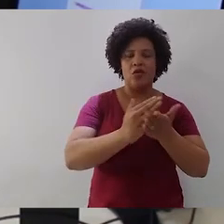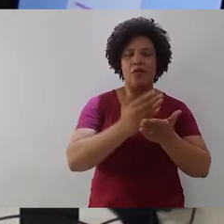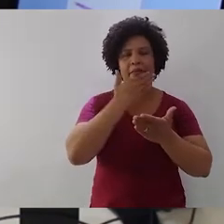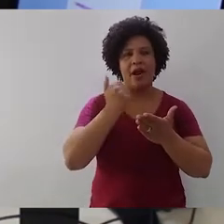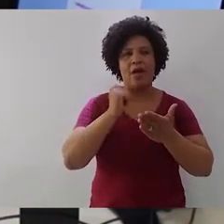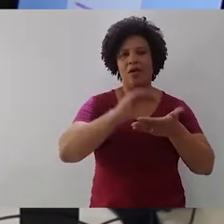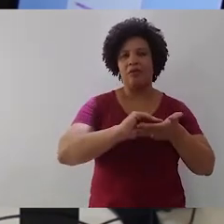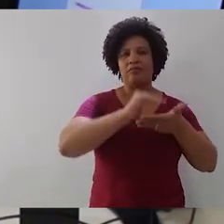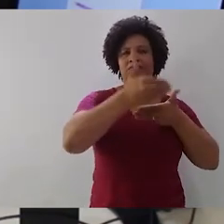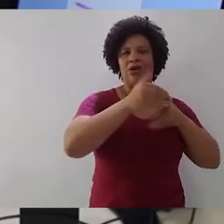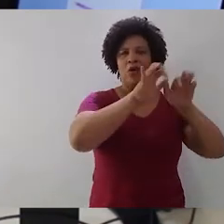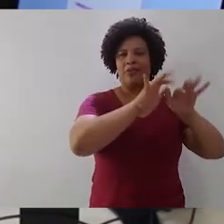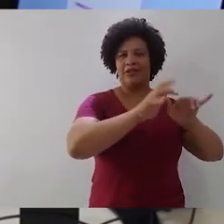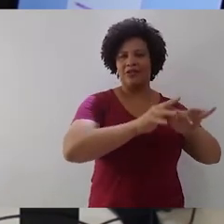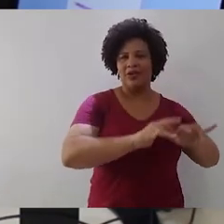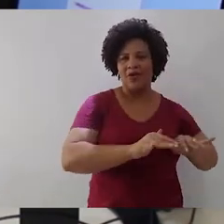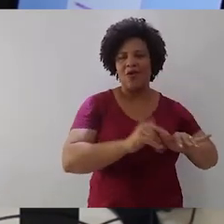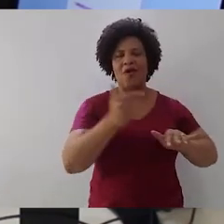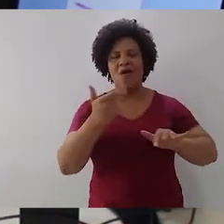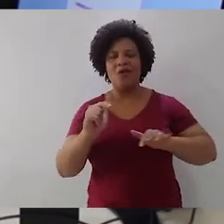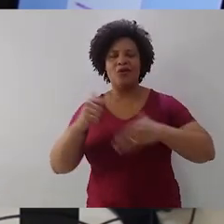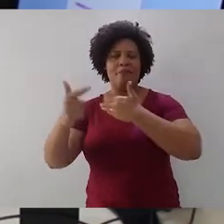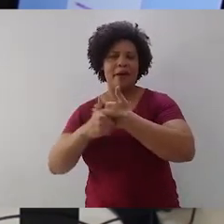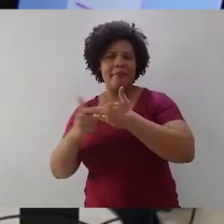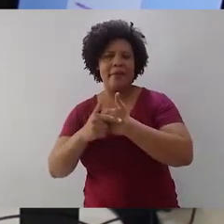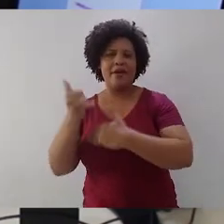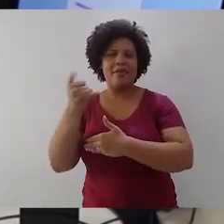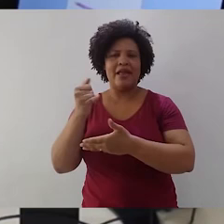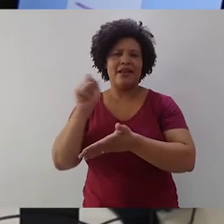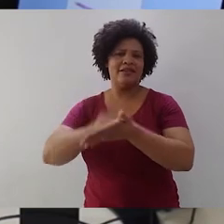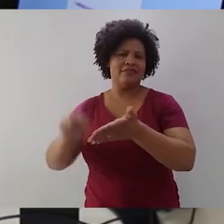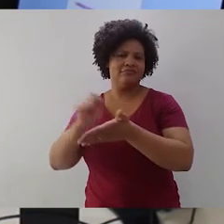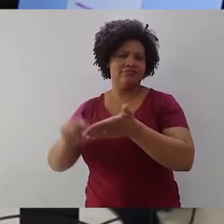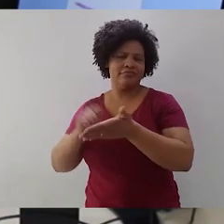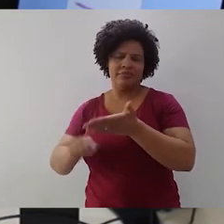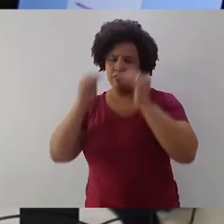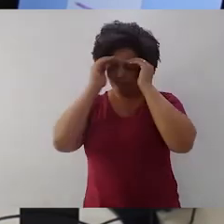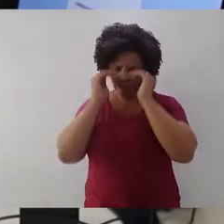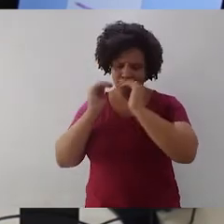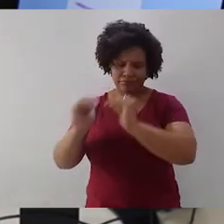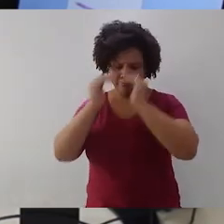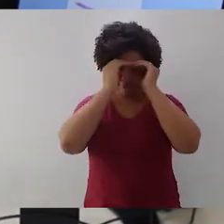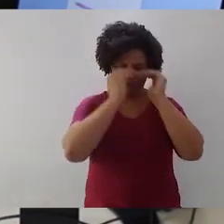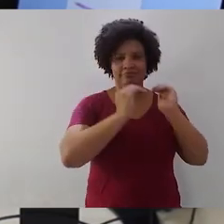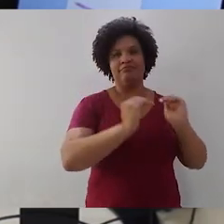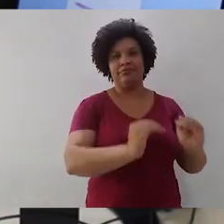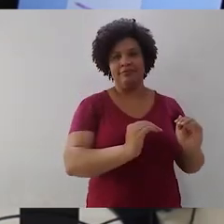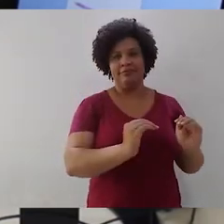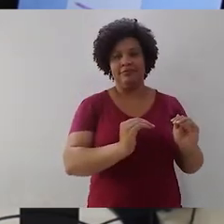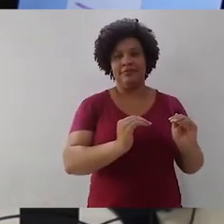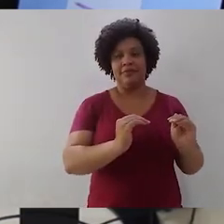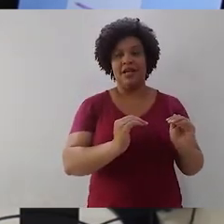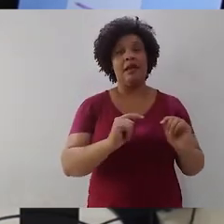usam caneta e papel, cada um tem o seu jeito e deve respeitar esse jeito. Mas a gente não pode negar